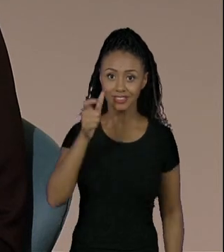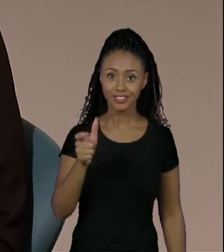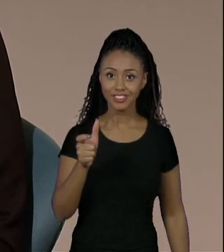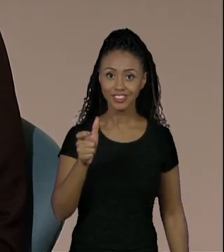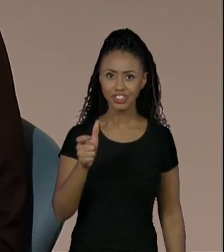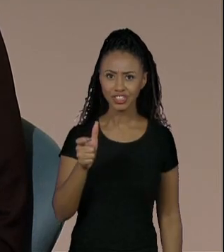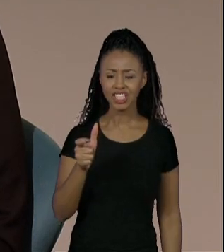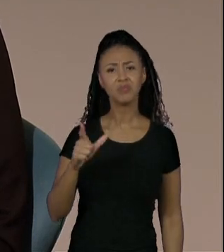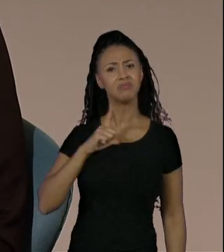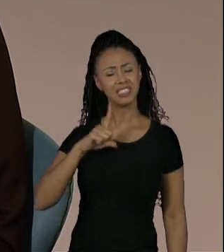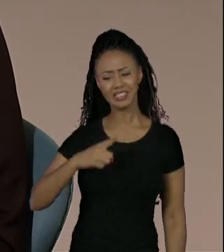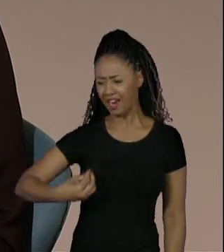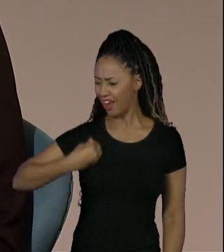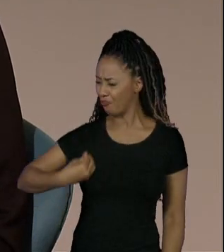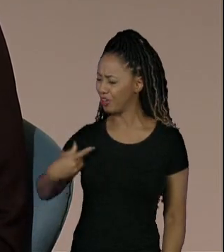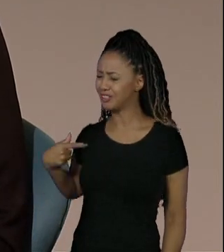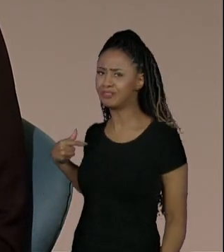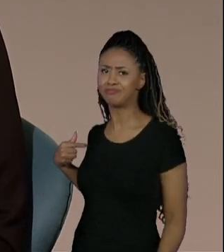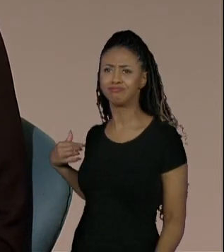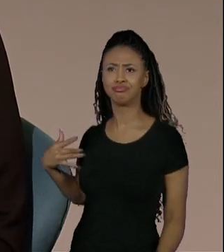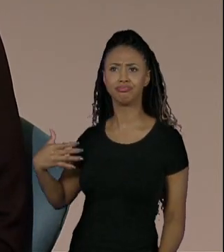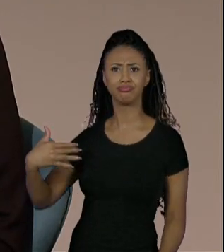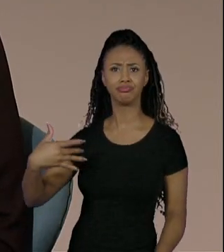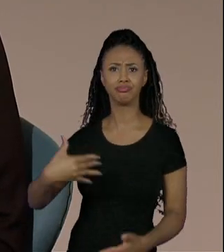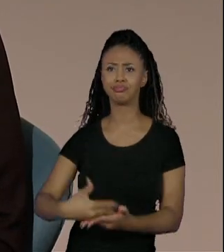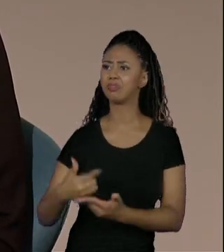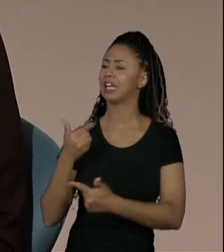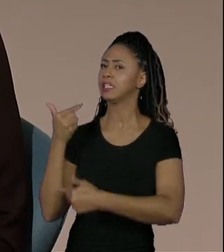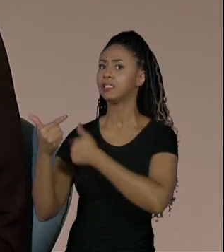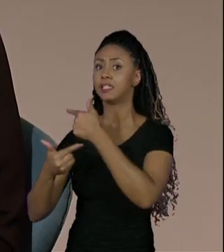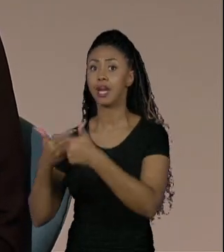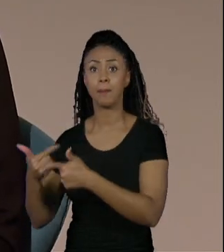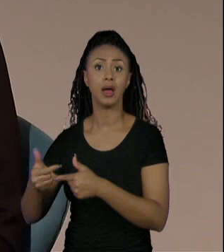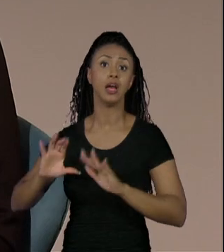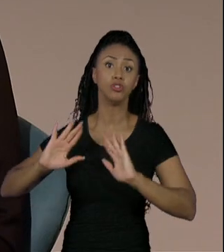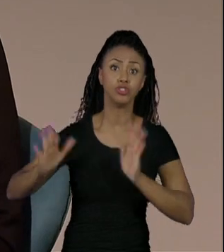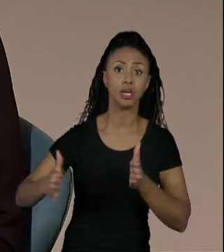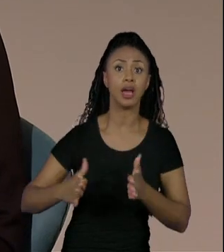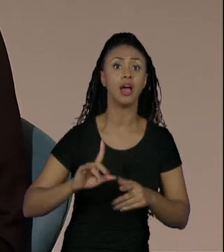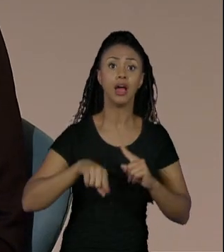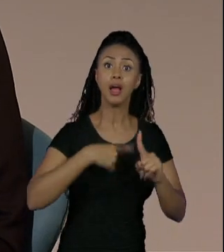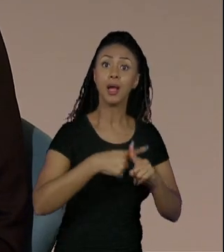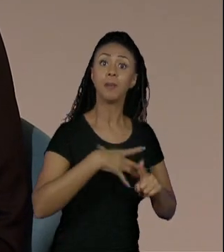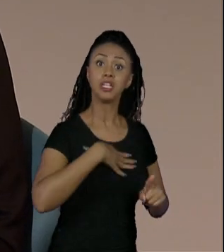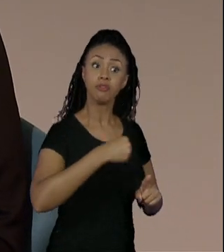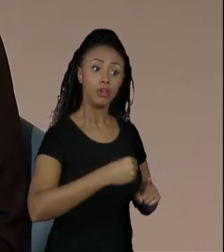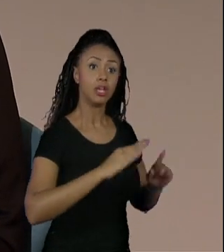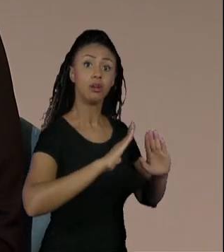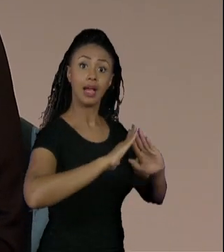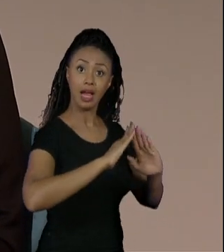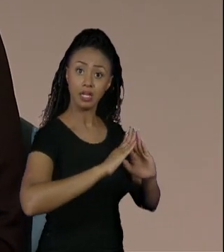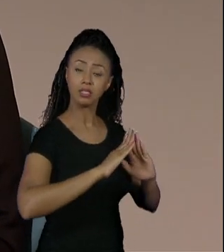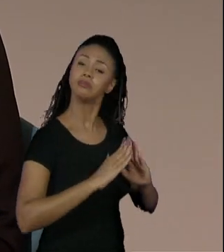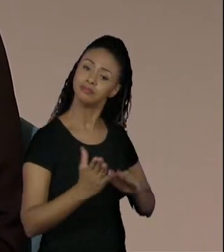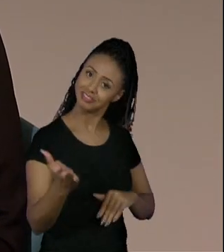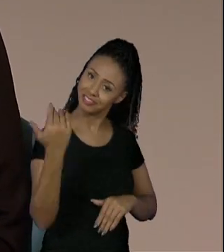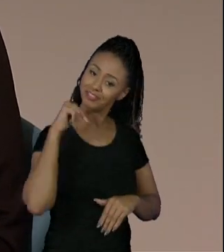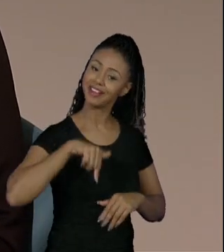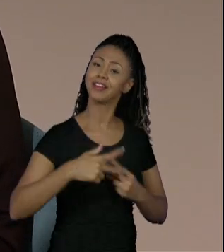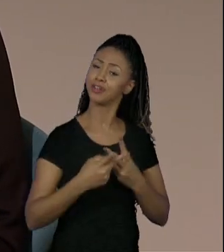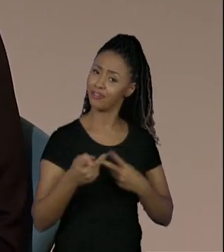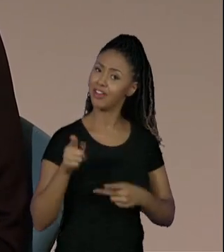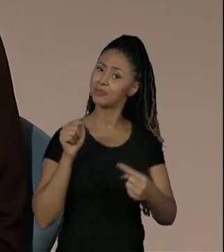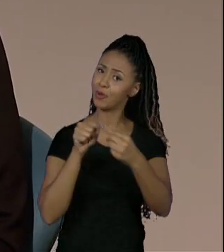toda a sua trajetória com o mercado de trabalho, já trabalha, tem filho, tem a casa, vem para a Univesp, é para você.